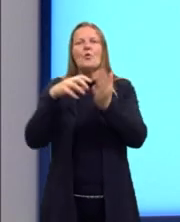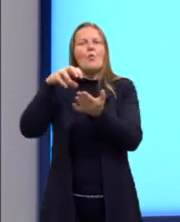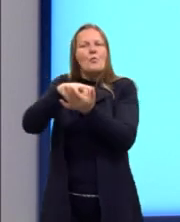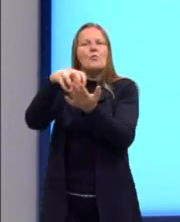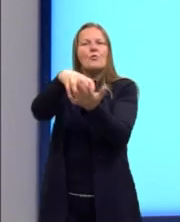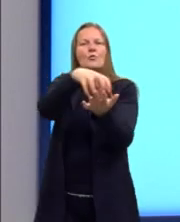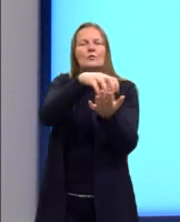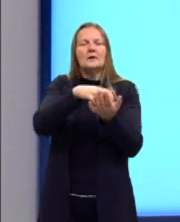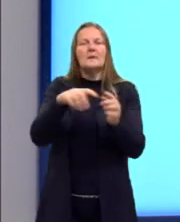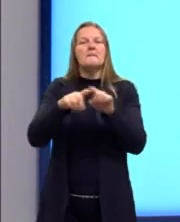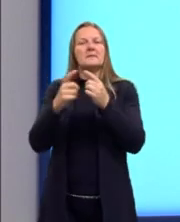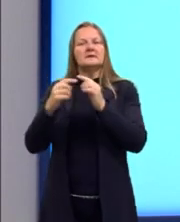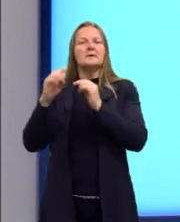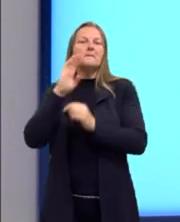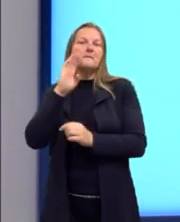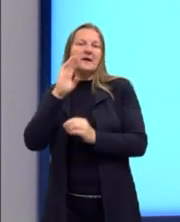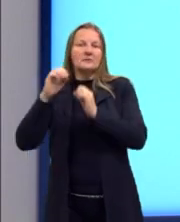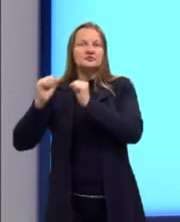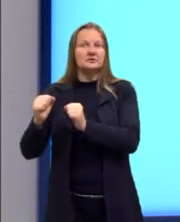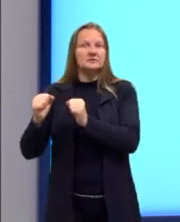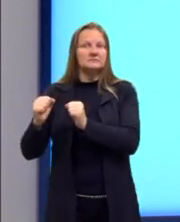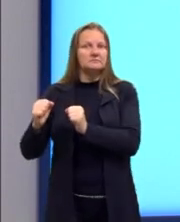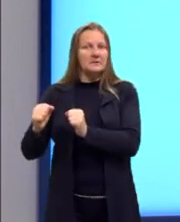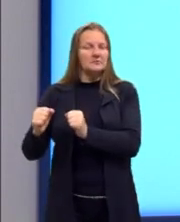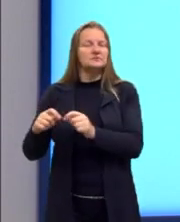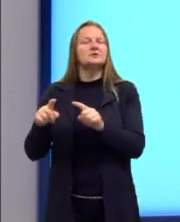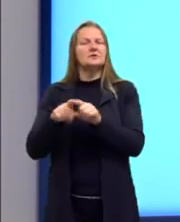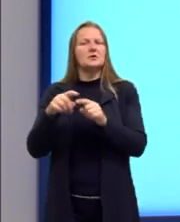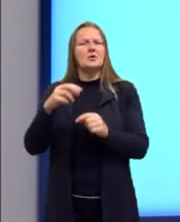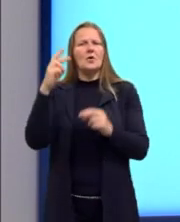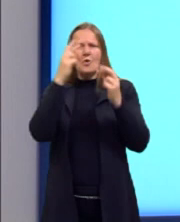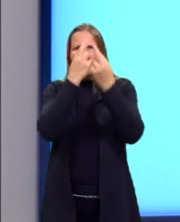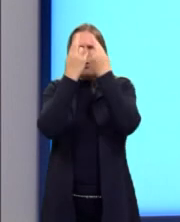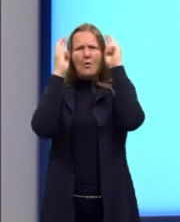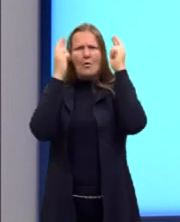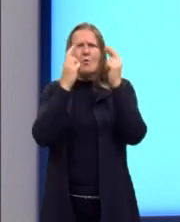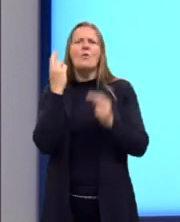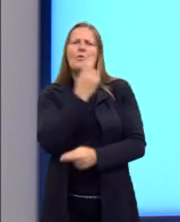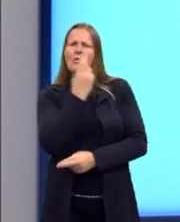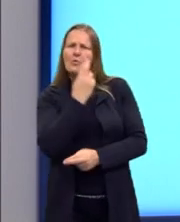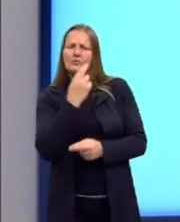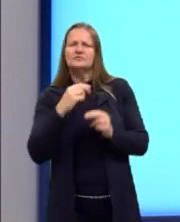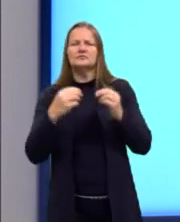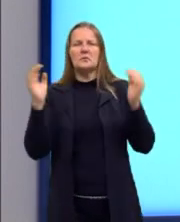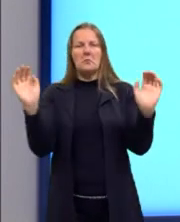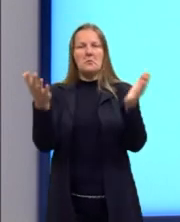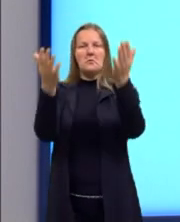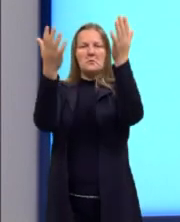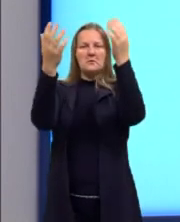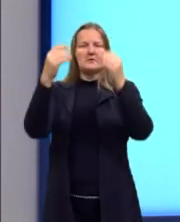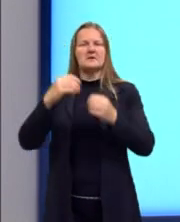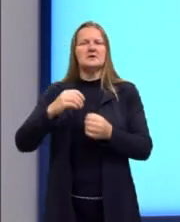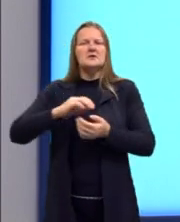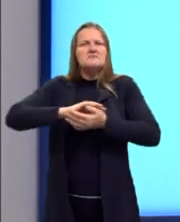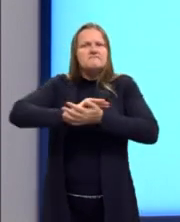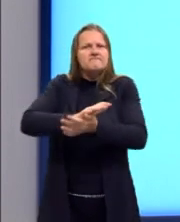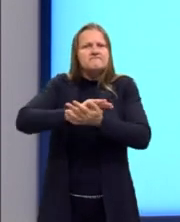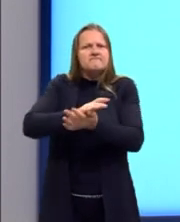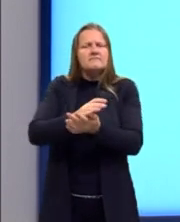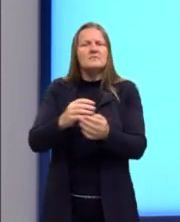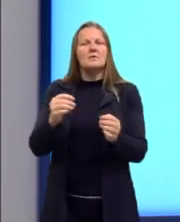Mas na Bélgica, além desses bustos homenageando o imperador, os generais, esses caras que eram assassinos,